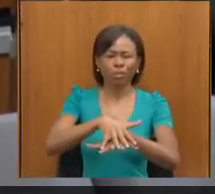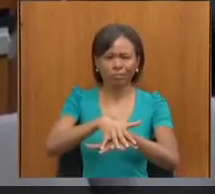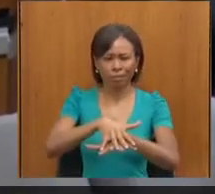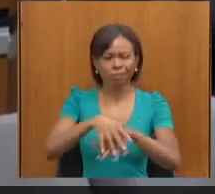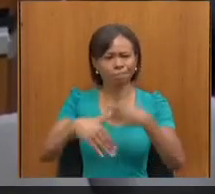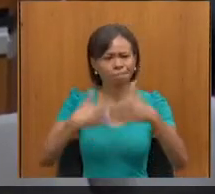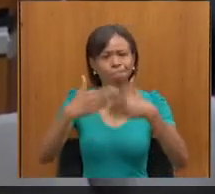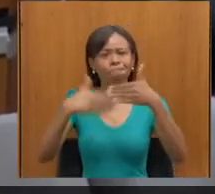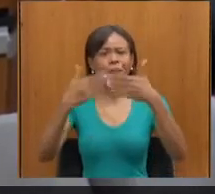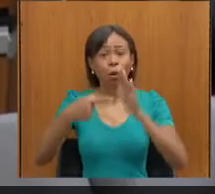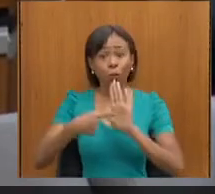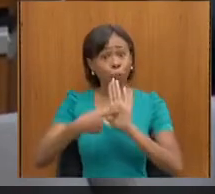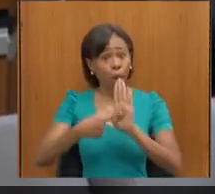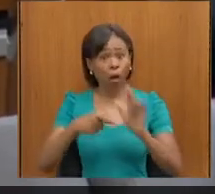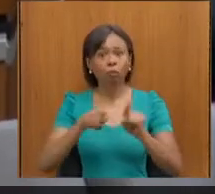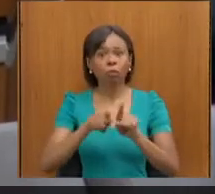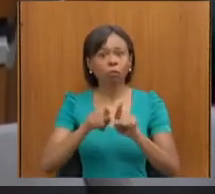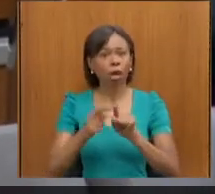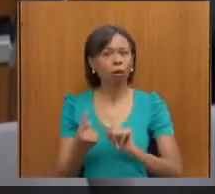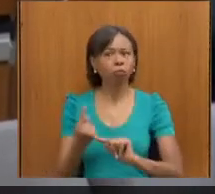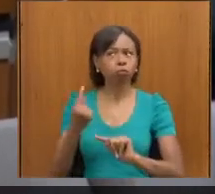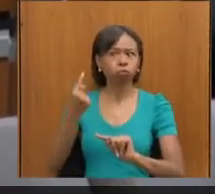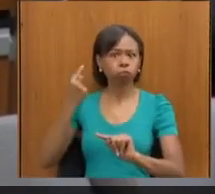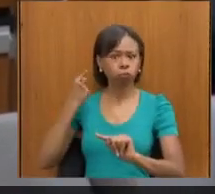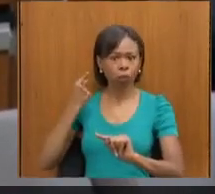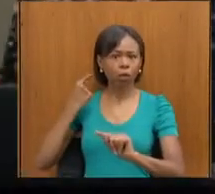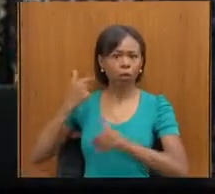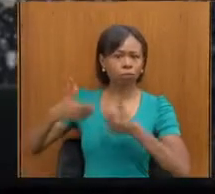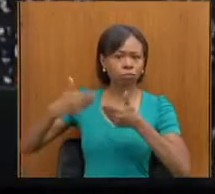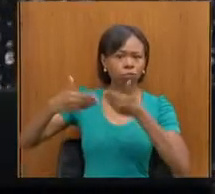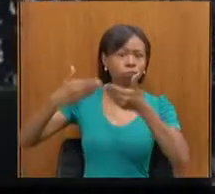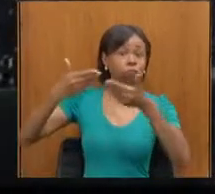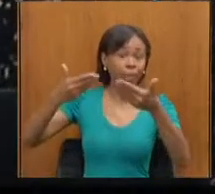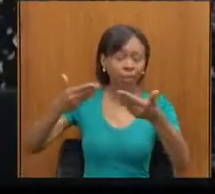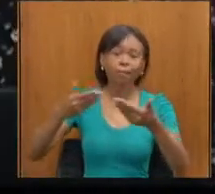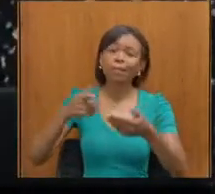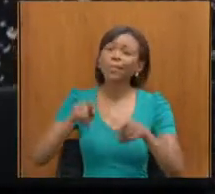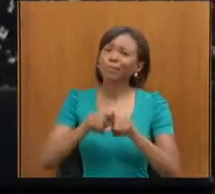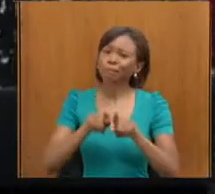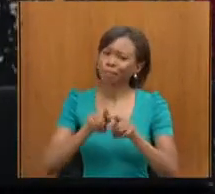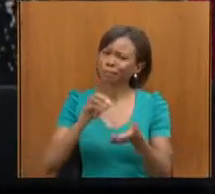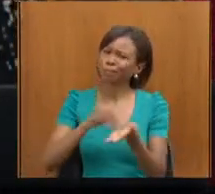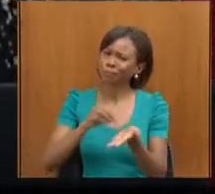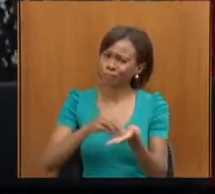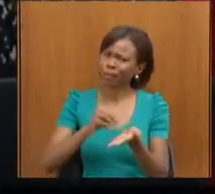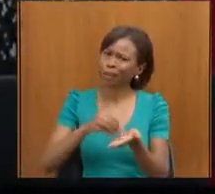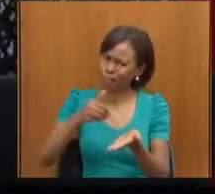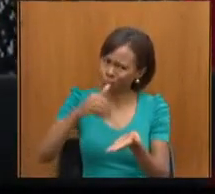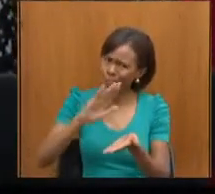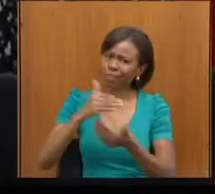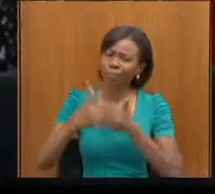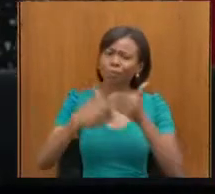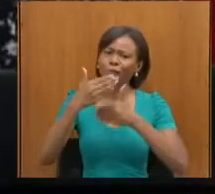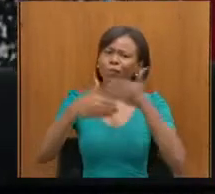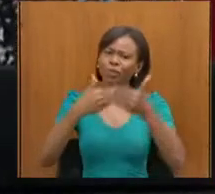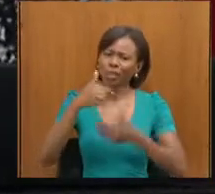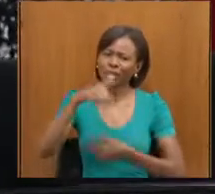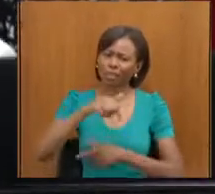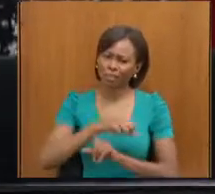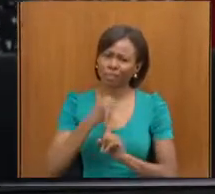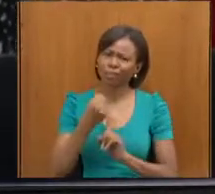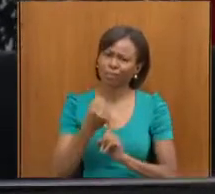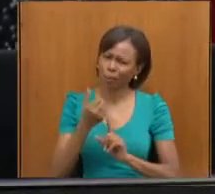avanços que já tivemos nas últimas décadas e o quanto a gente precisa ainda avançar nessa sociedade mais